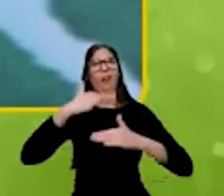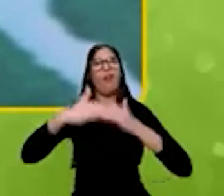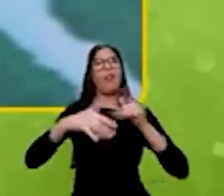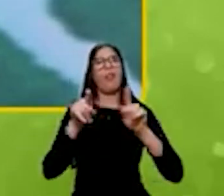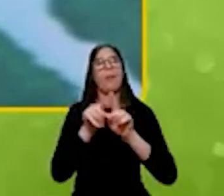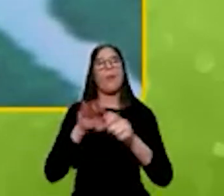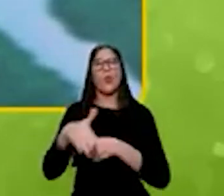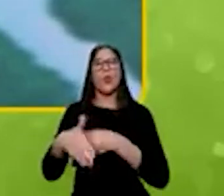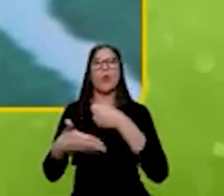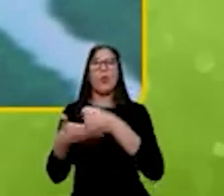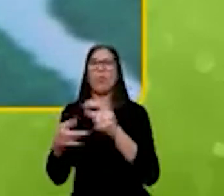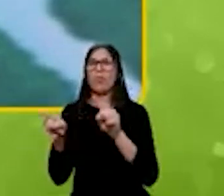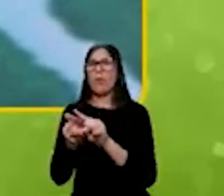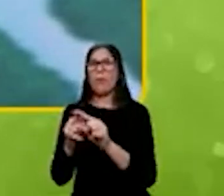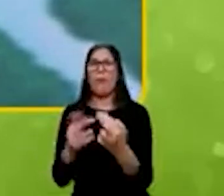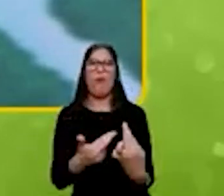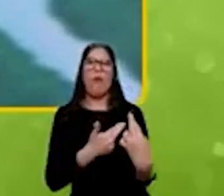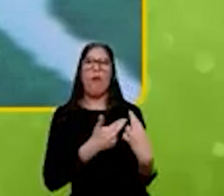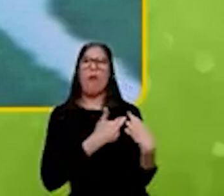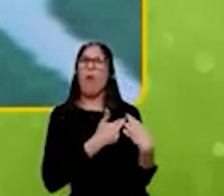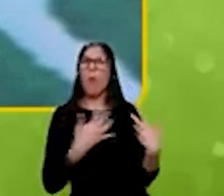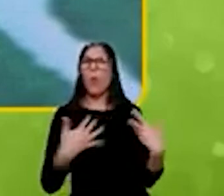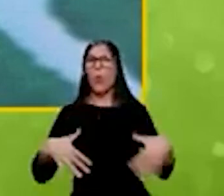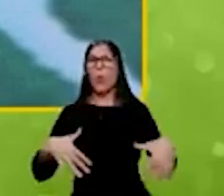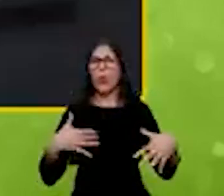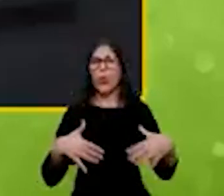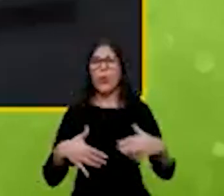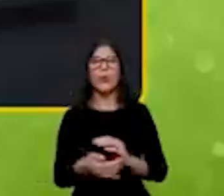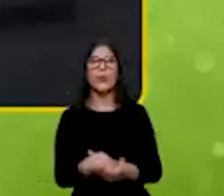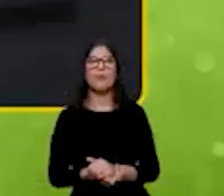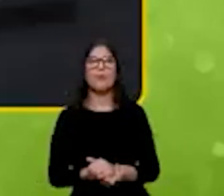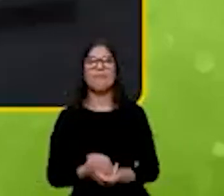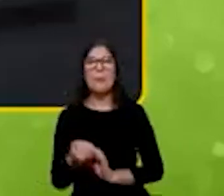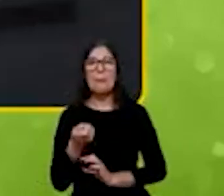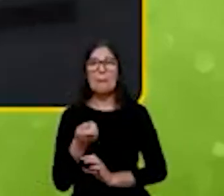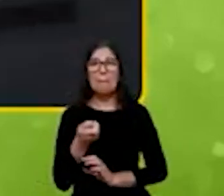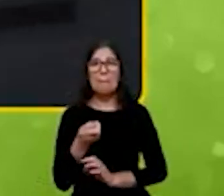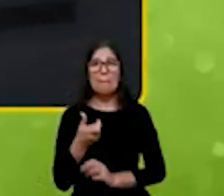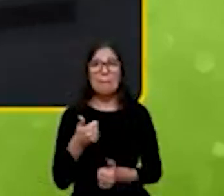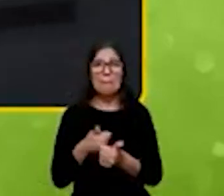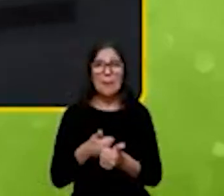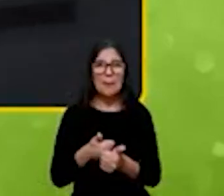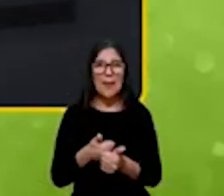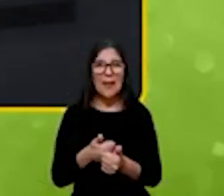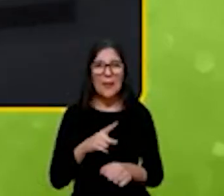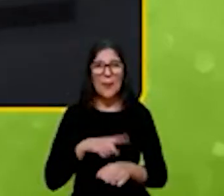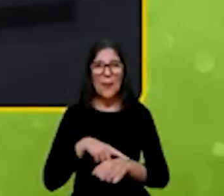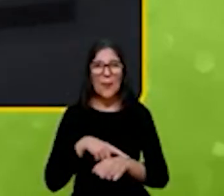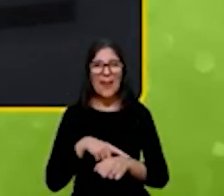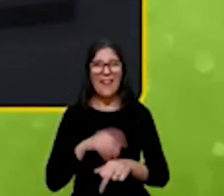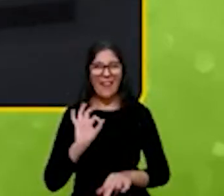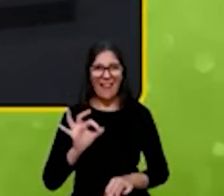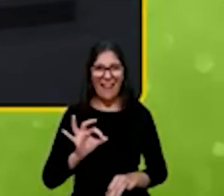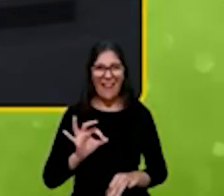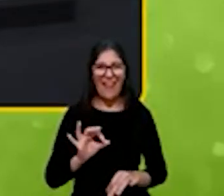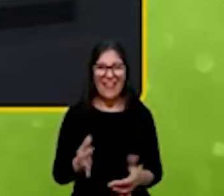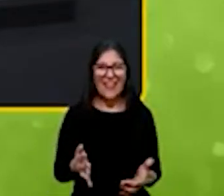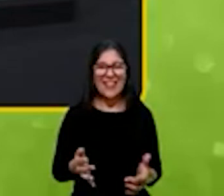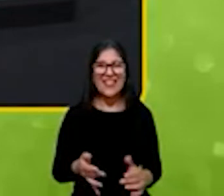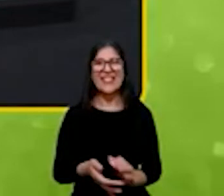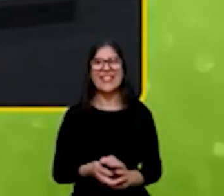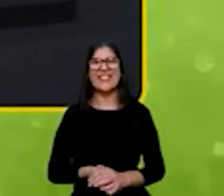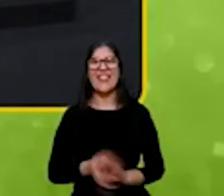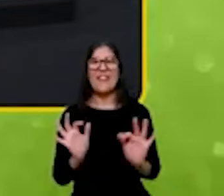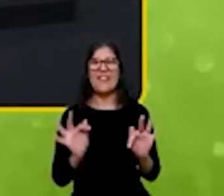e com muita responsabilidade me parece que a gente já está chegando aqui no no no no final